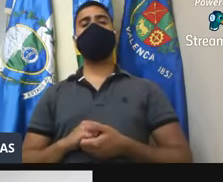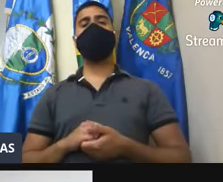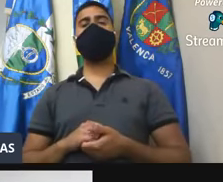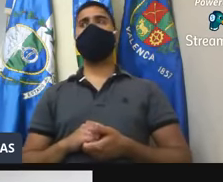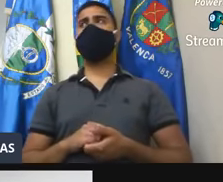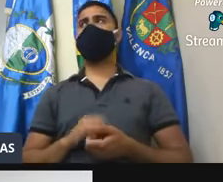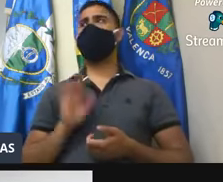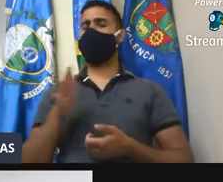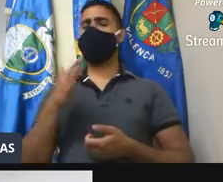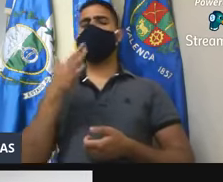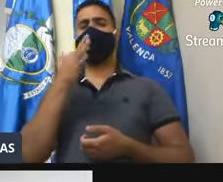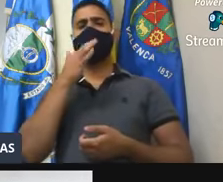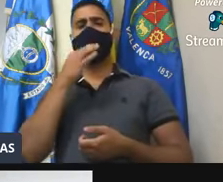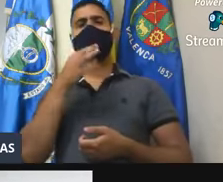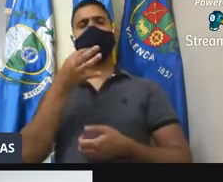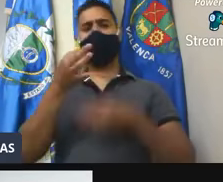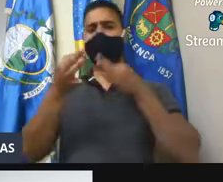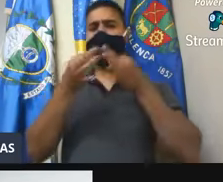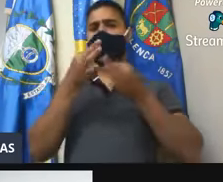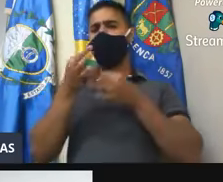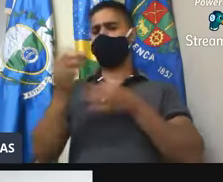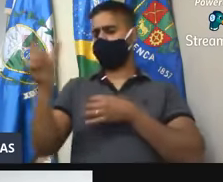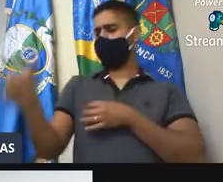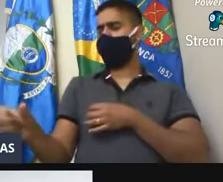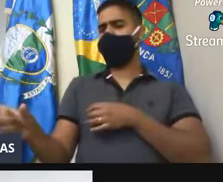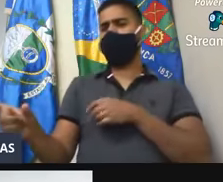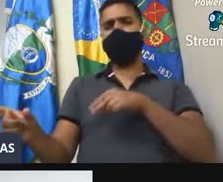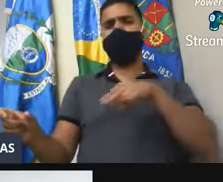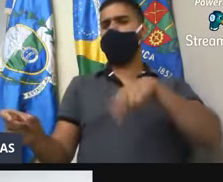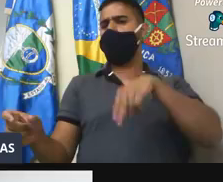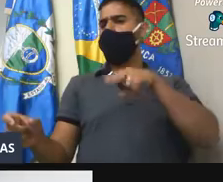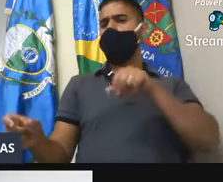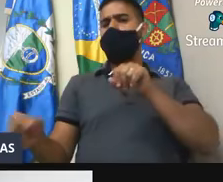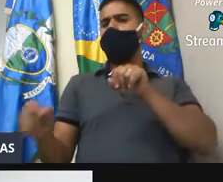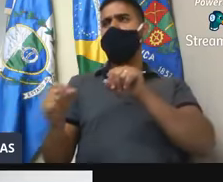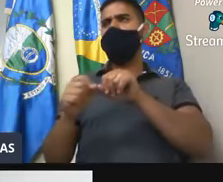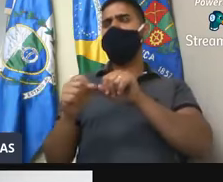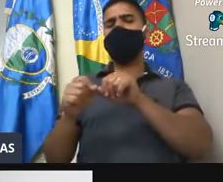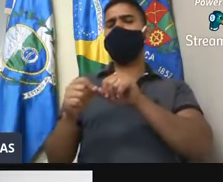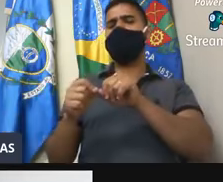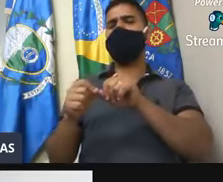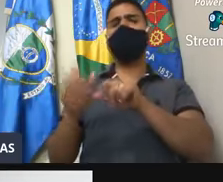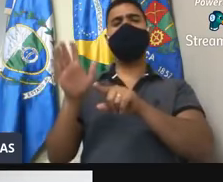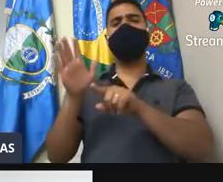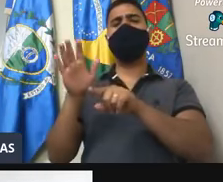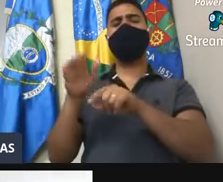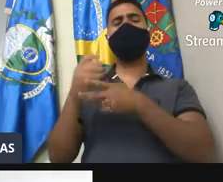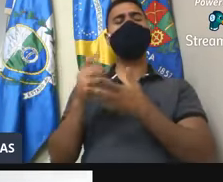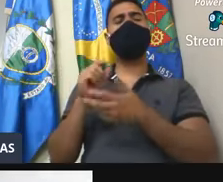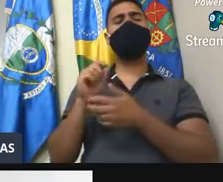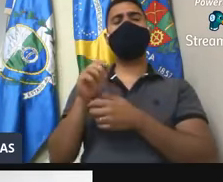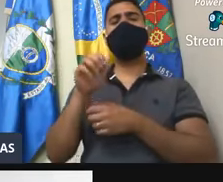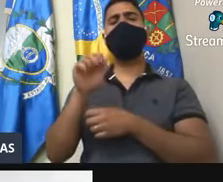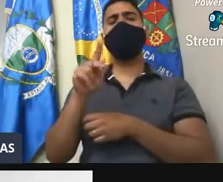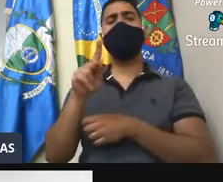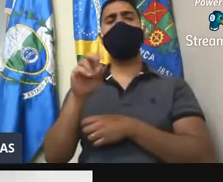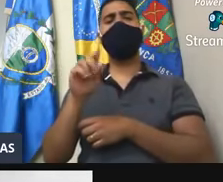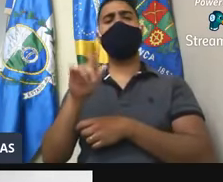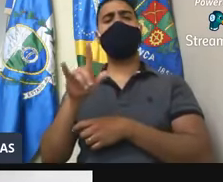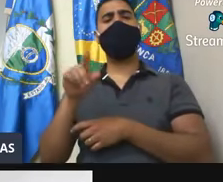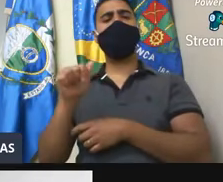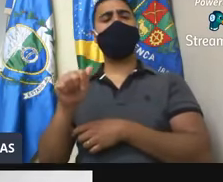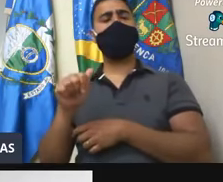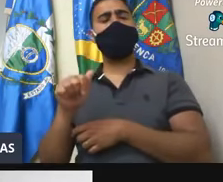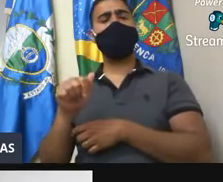posicionamento do doutor Saulo, jamais fez apologia a quem quer que fosse, quem quer que fosse. Trata do